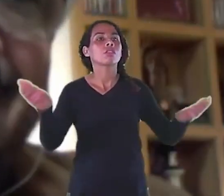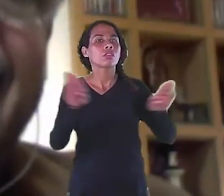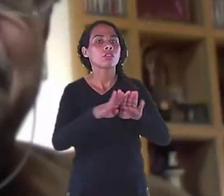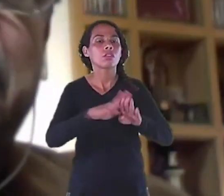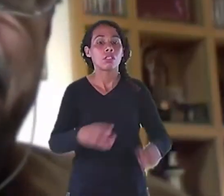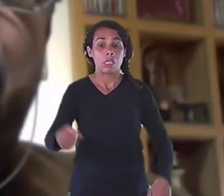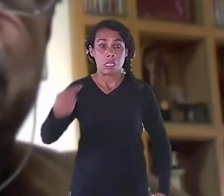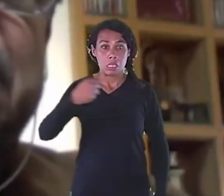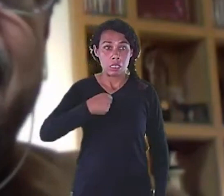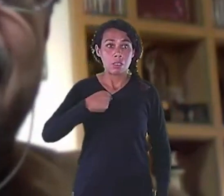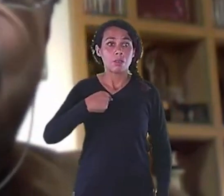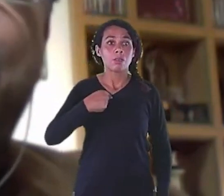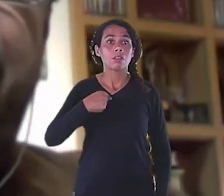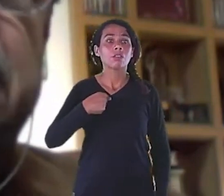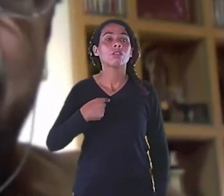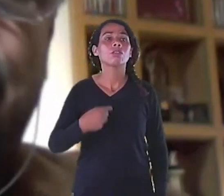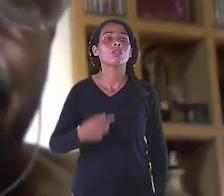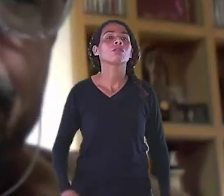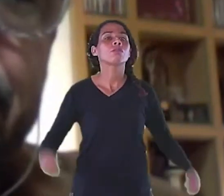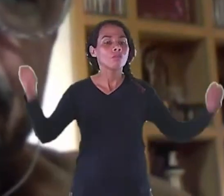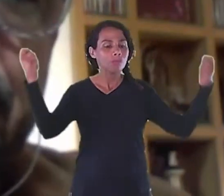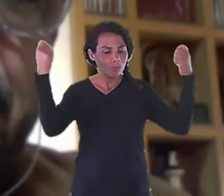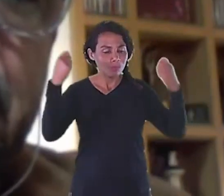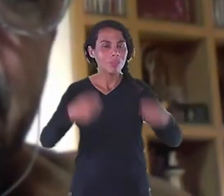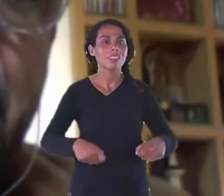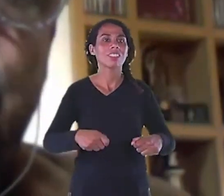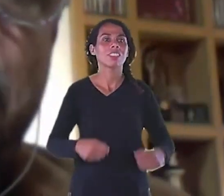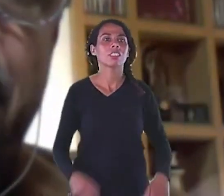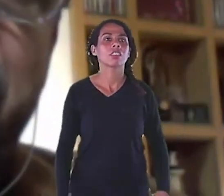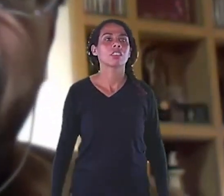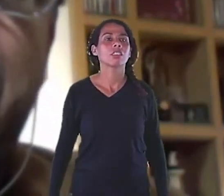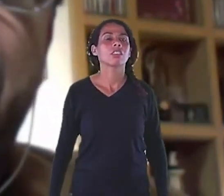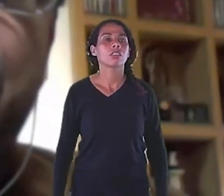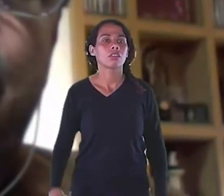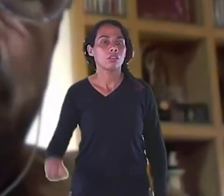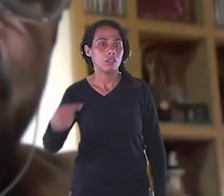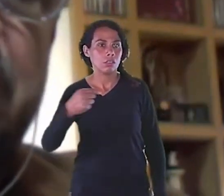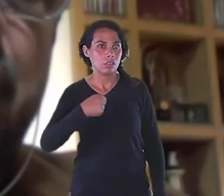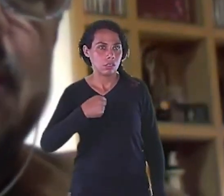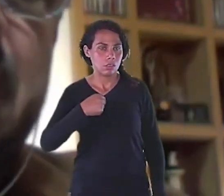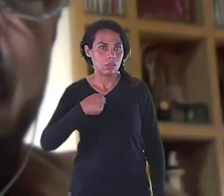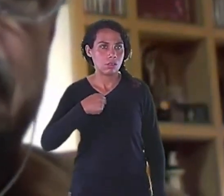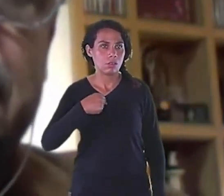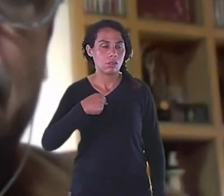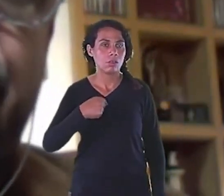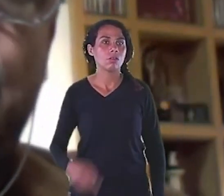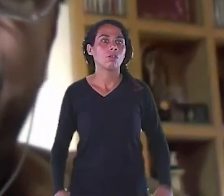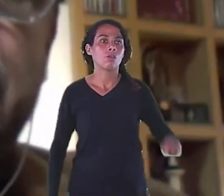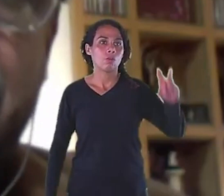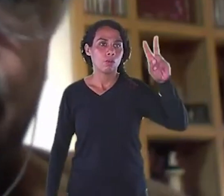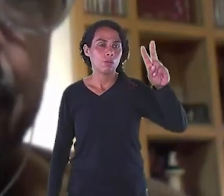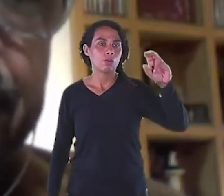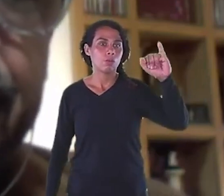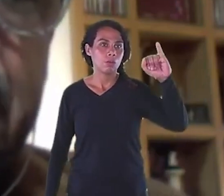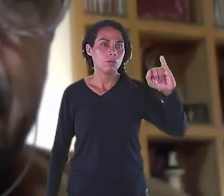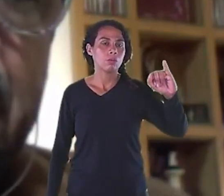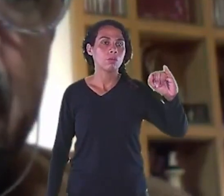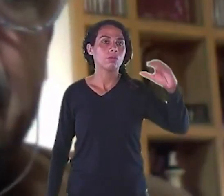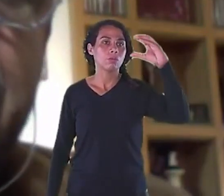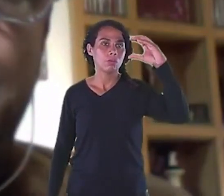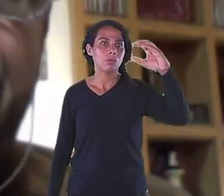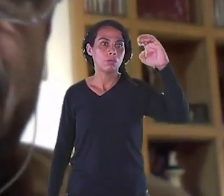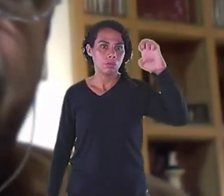Aí eles me propuseram Entrar como vice-reitor Então minha primeira Contribuição Na universidade Na gestão Foi como vice-reitor